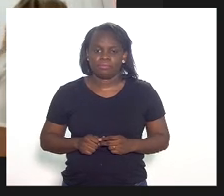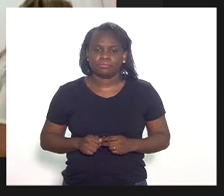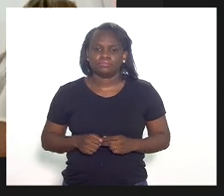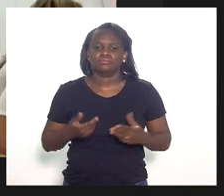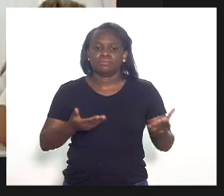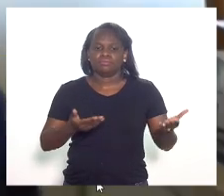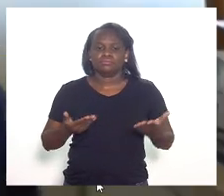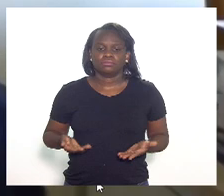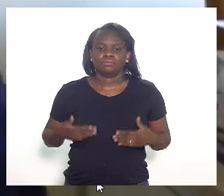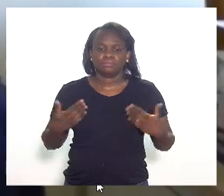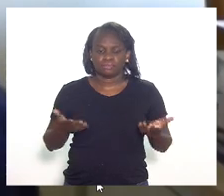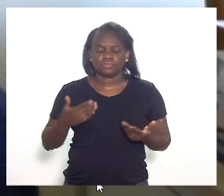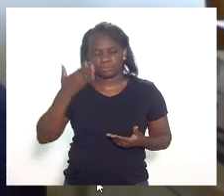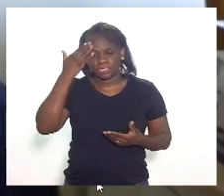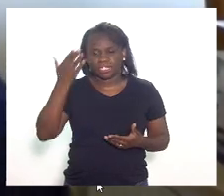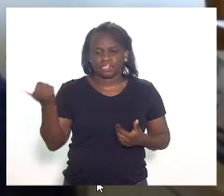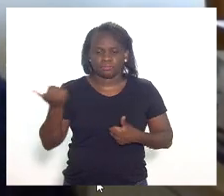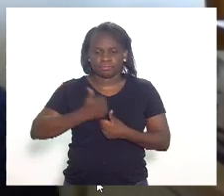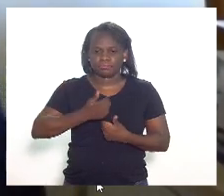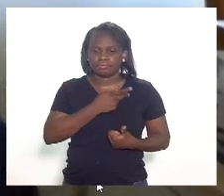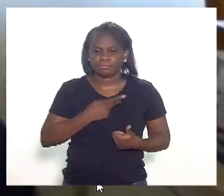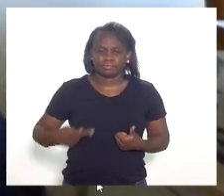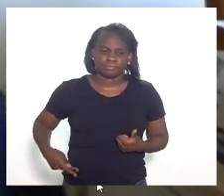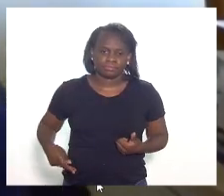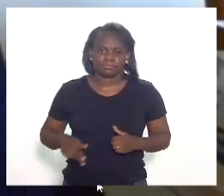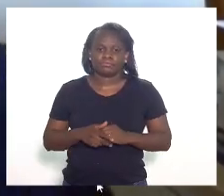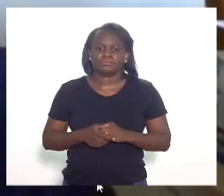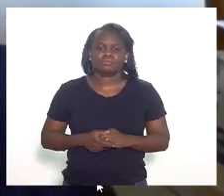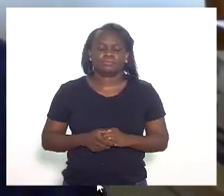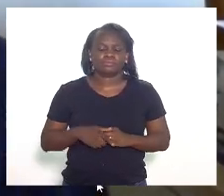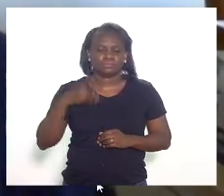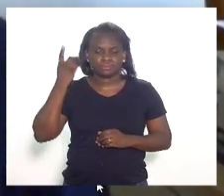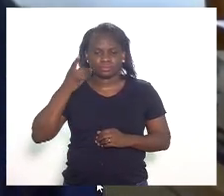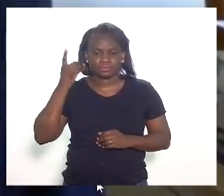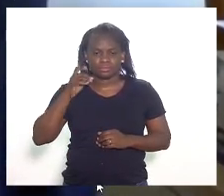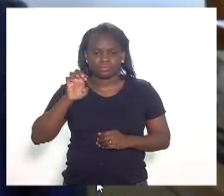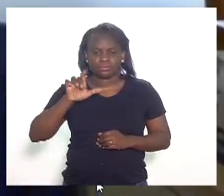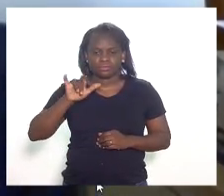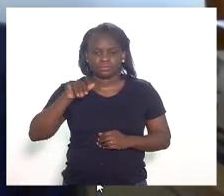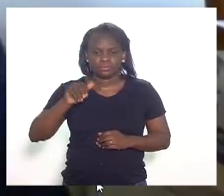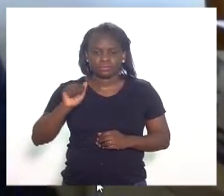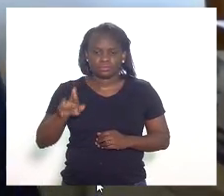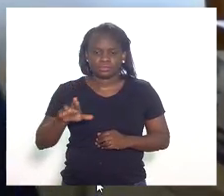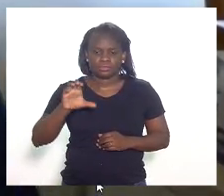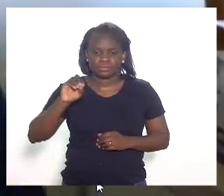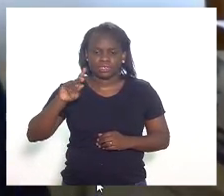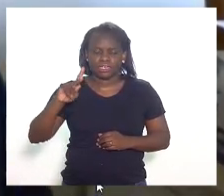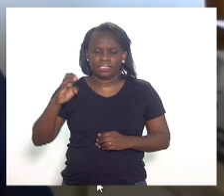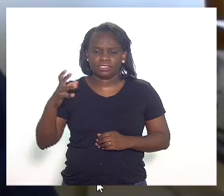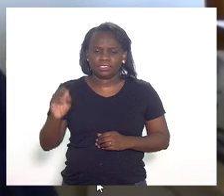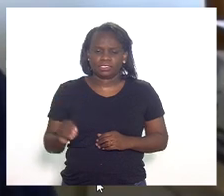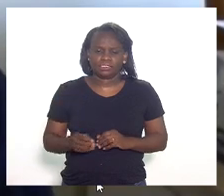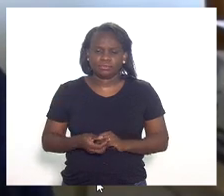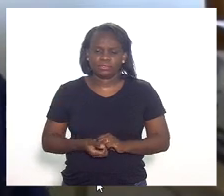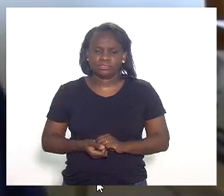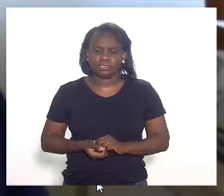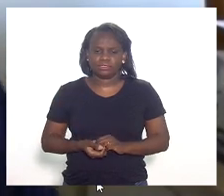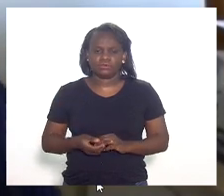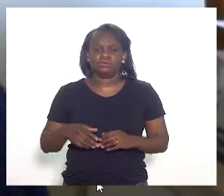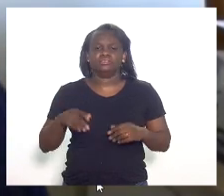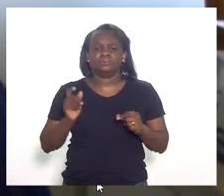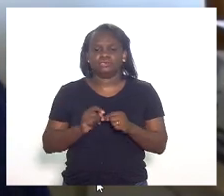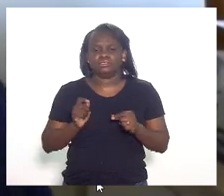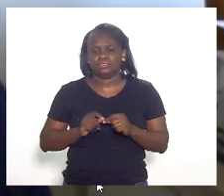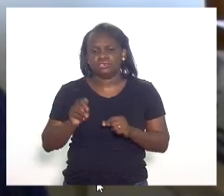Convido, então, obrigado por passar a presidência. V. Exª, morador Eliomar Coelho. deputado Eliomar Coelho a